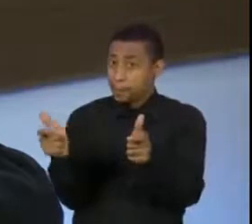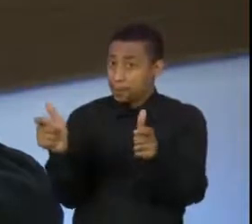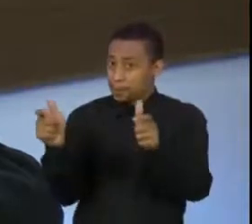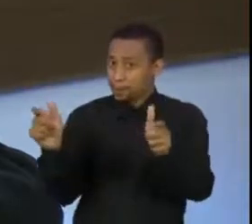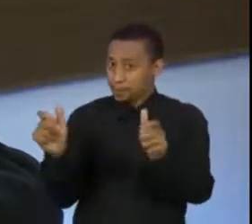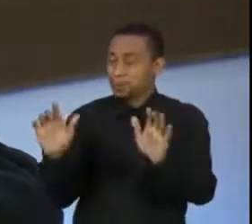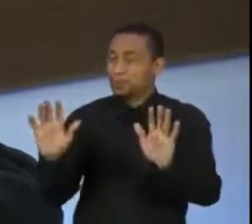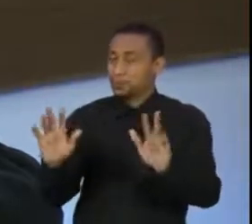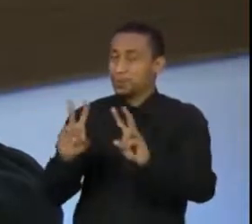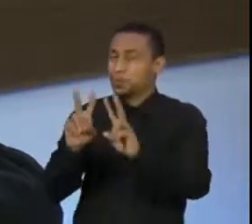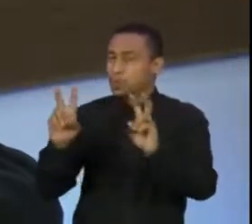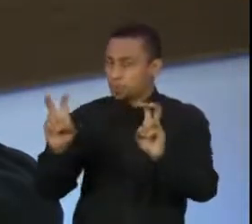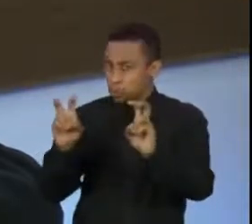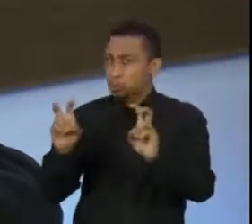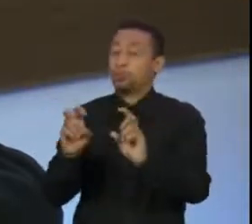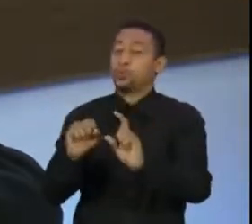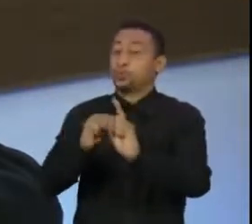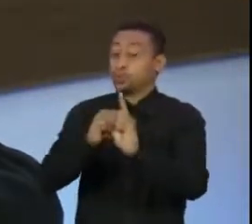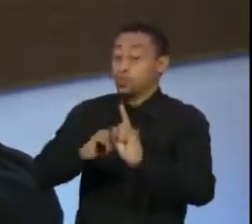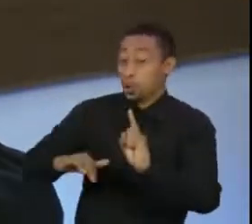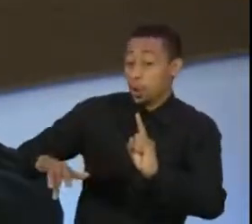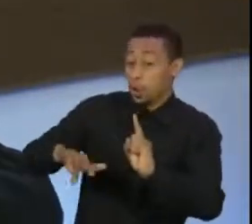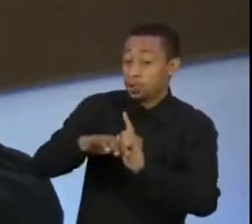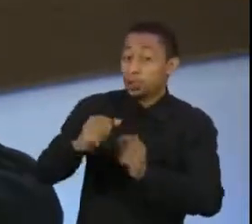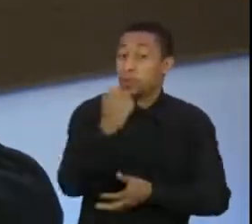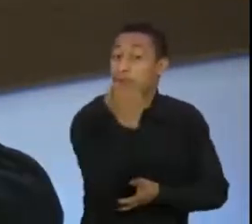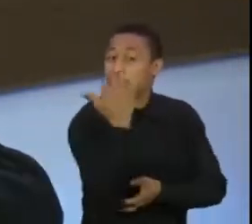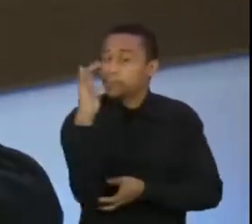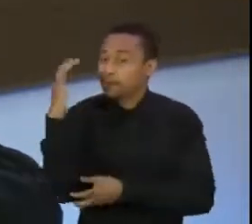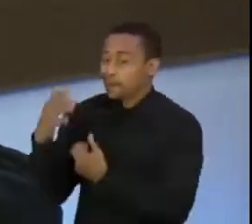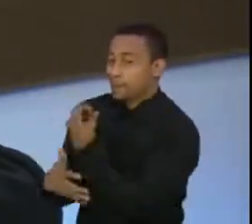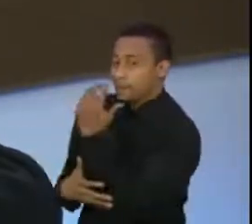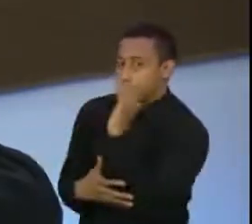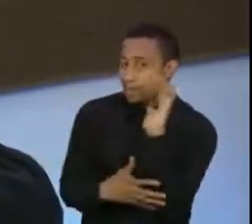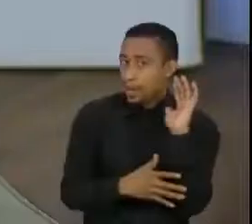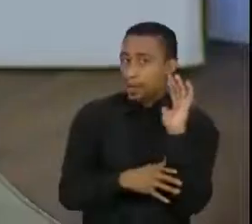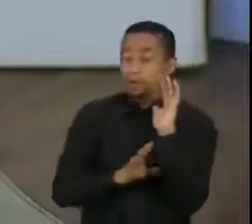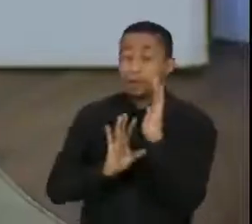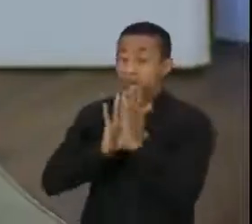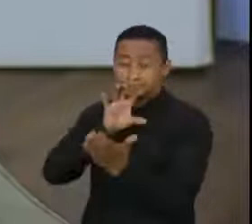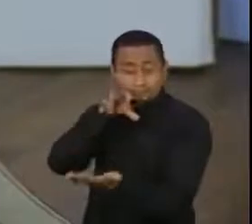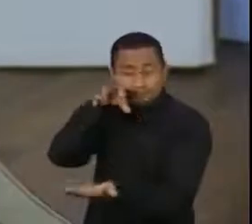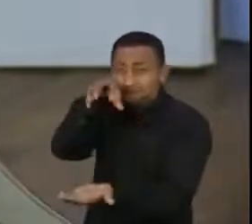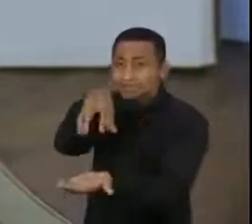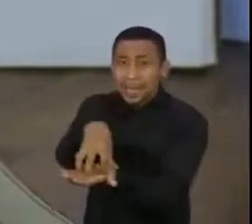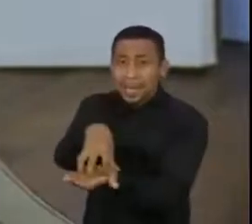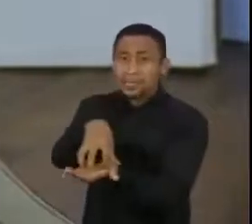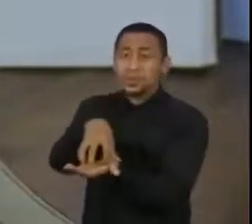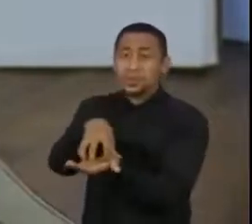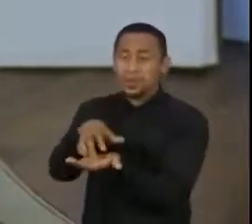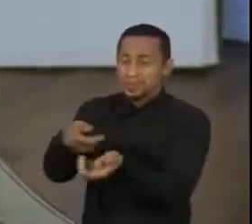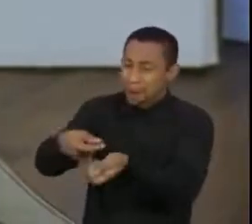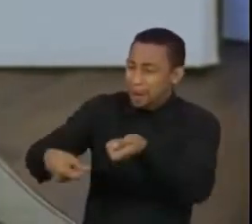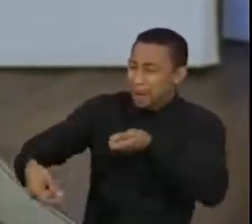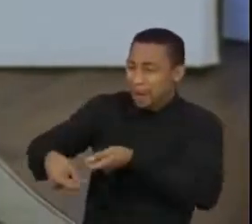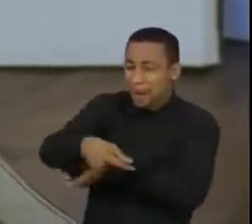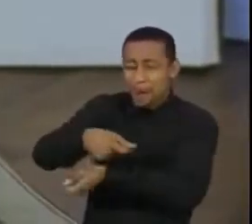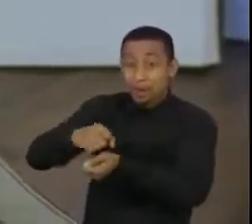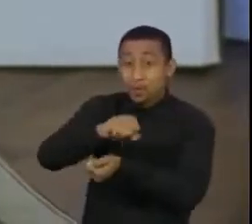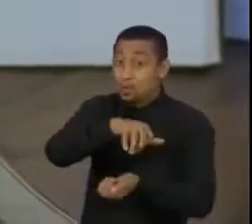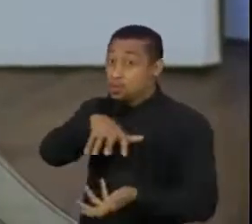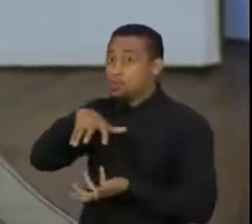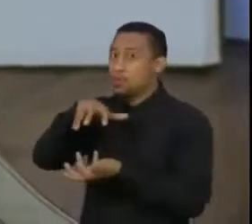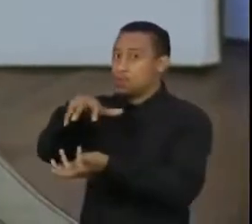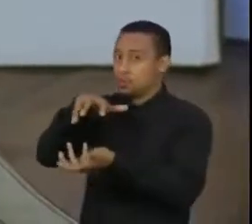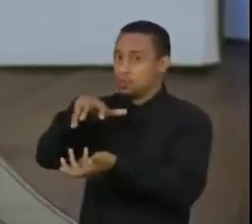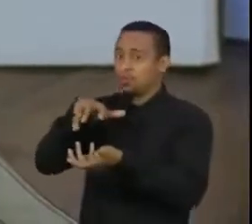das próximas decisões políticas e de investimento público mundial. No Brasil, no entanto, a gente vê um discurso de que